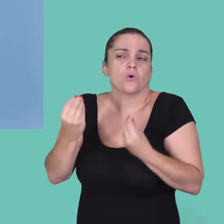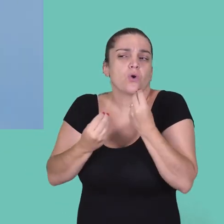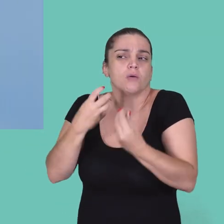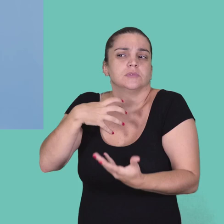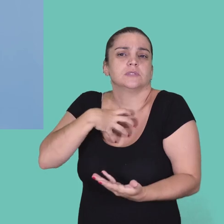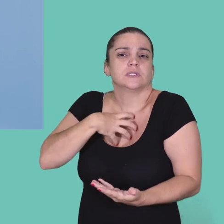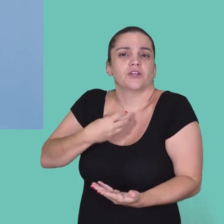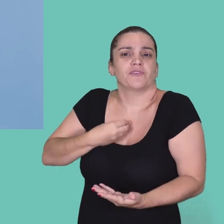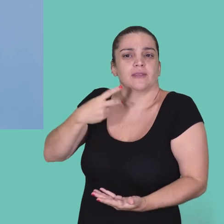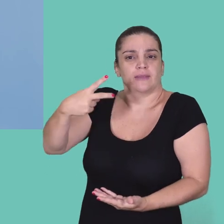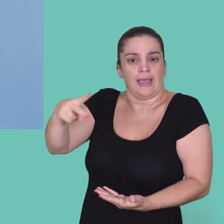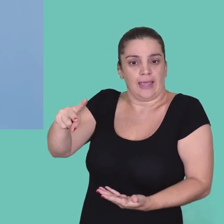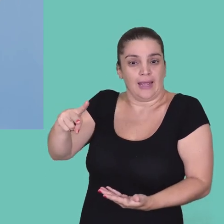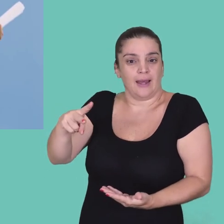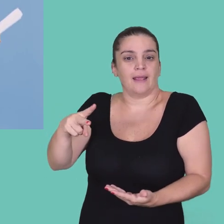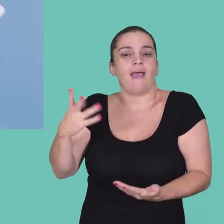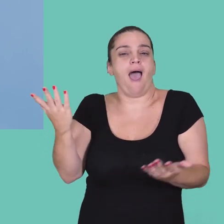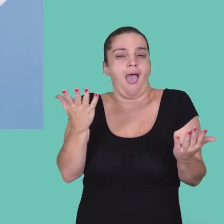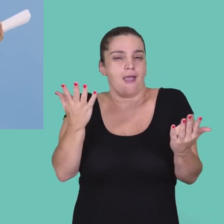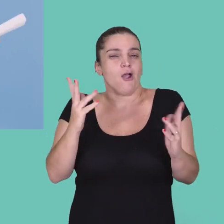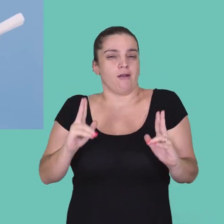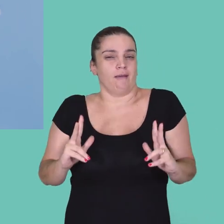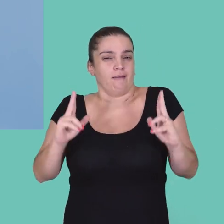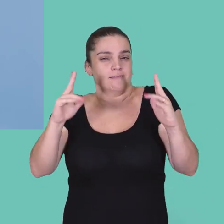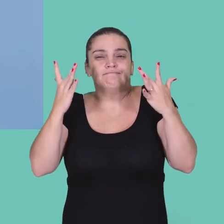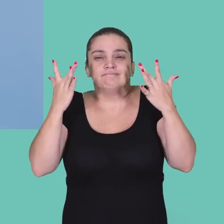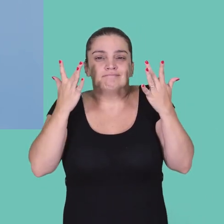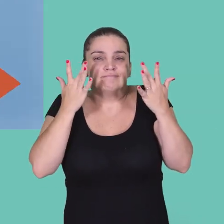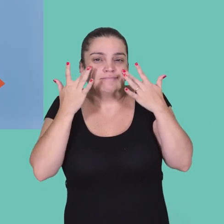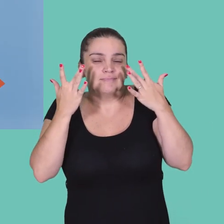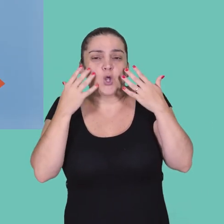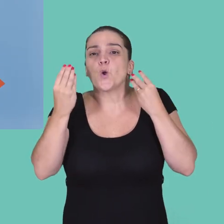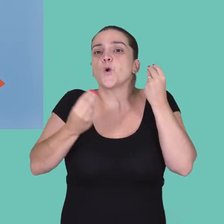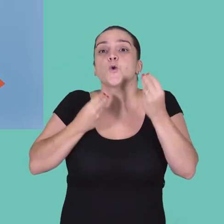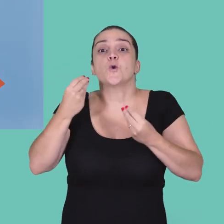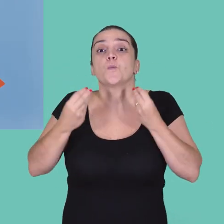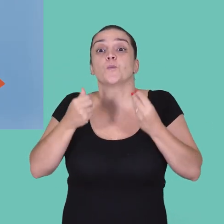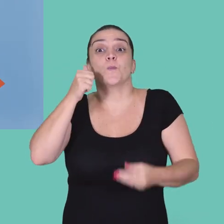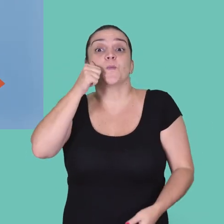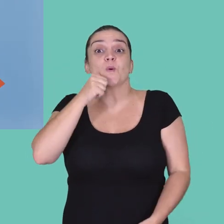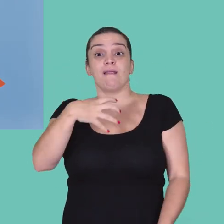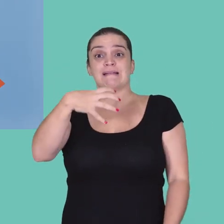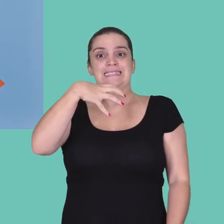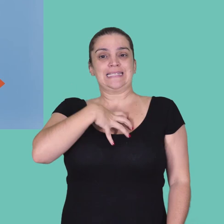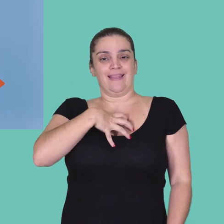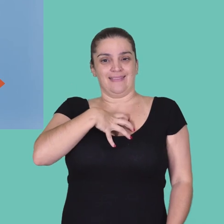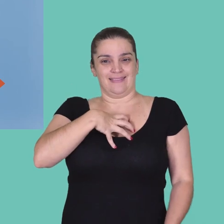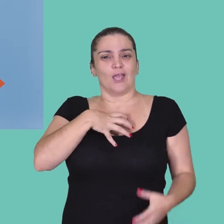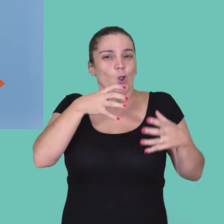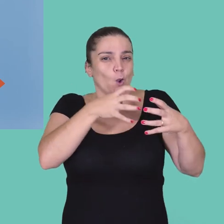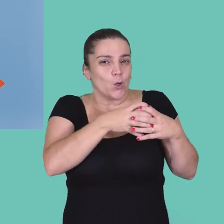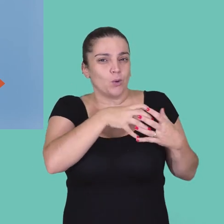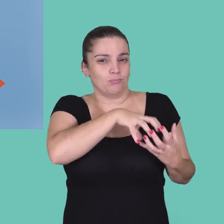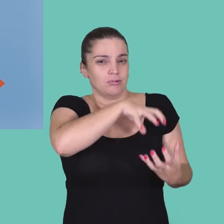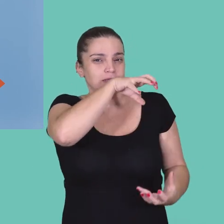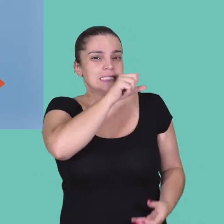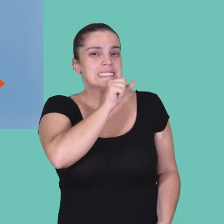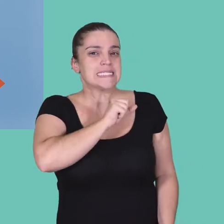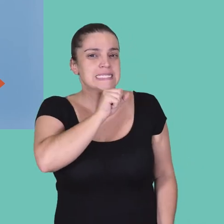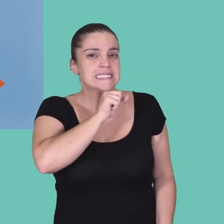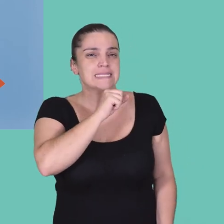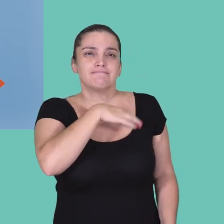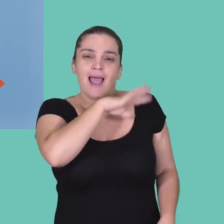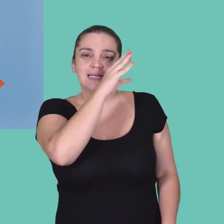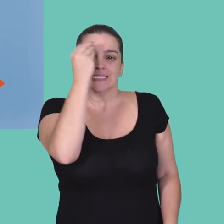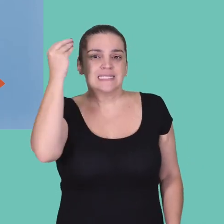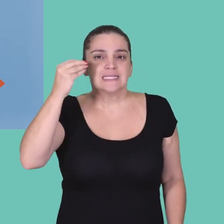até elas para entrevistar e perguntar como é que tem sido a vida dela. E a gente vai fazer uma pequena demonstração de como eram essas mulheres, como essas mulheres